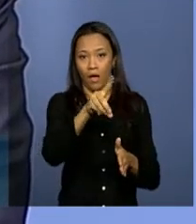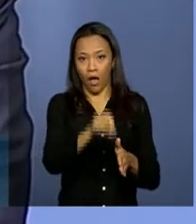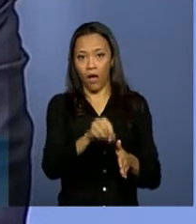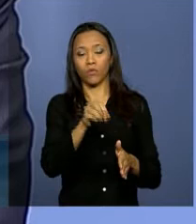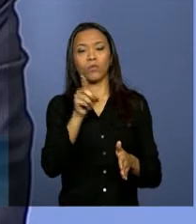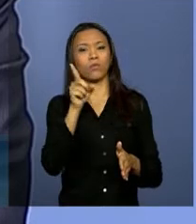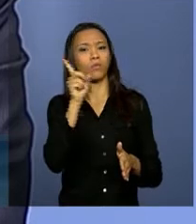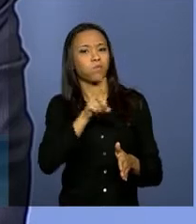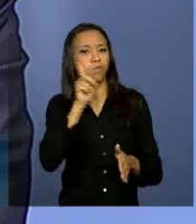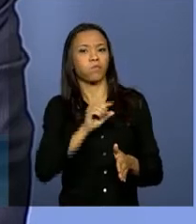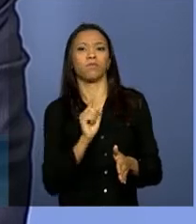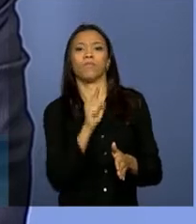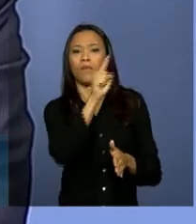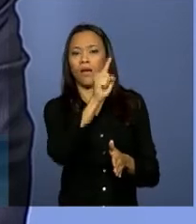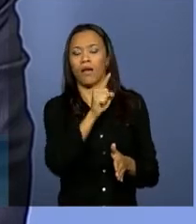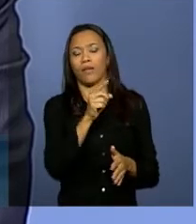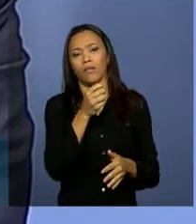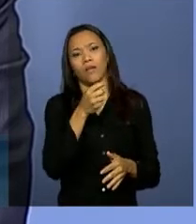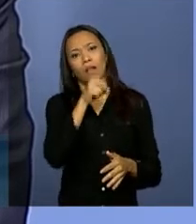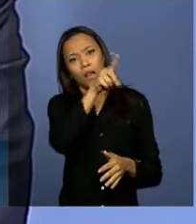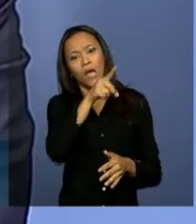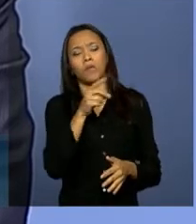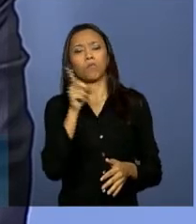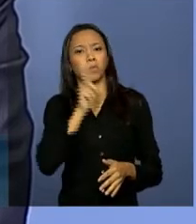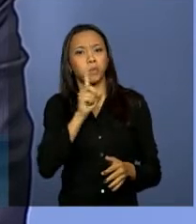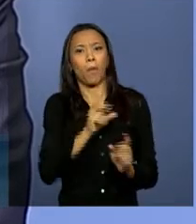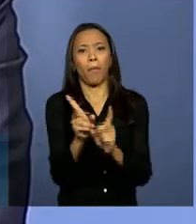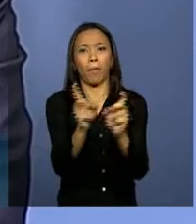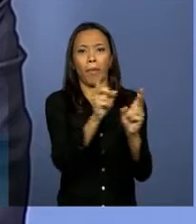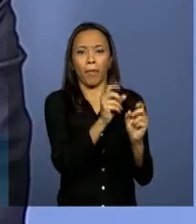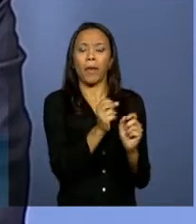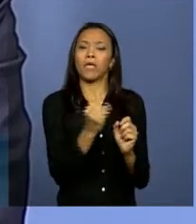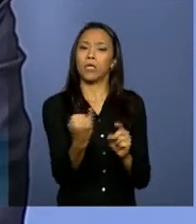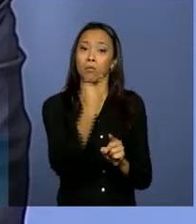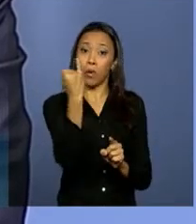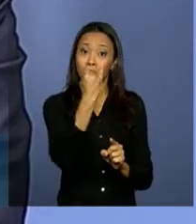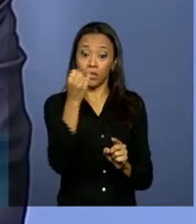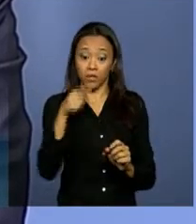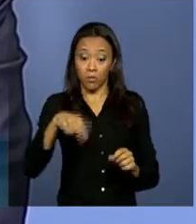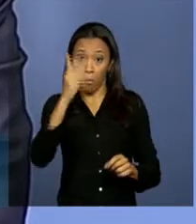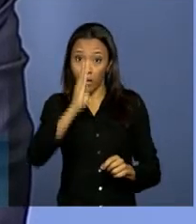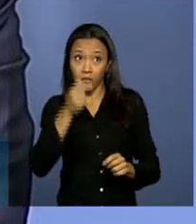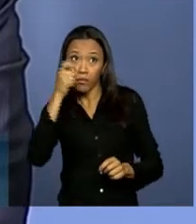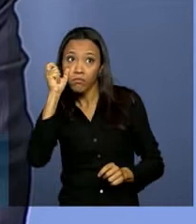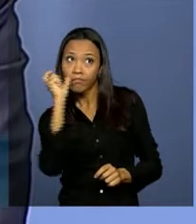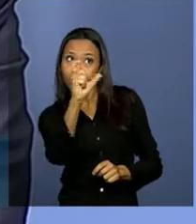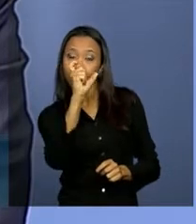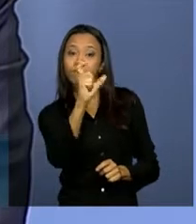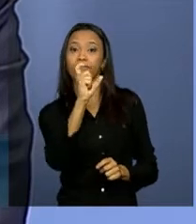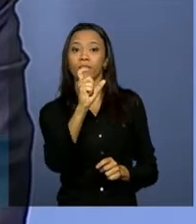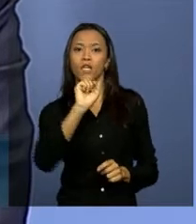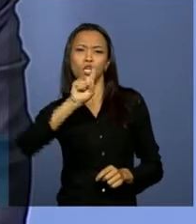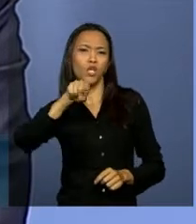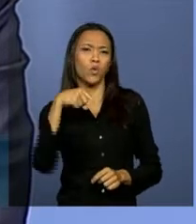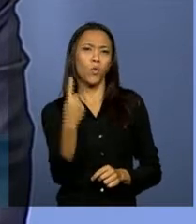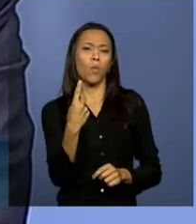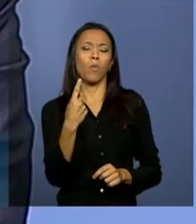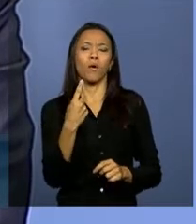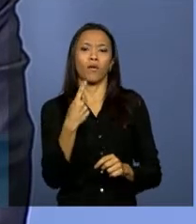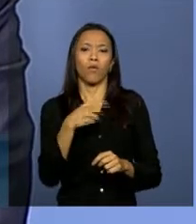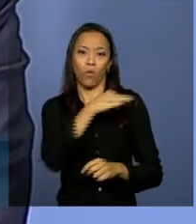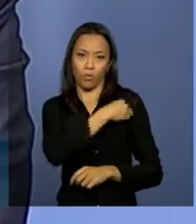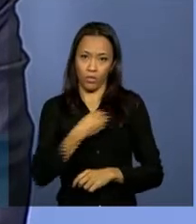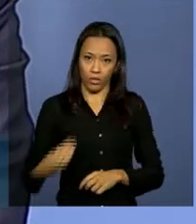o primeiro momento, a compreensão de que é um mercado importantíssimo para o Brasil. E a primeira visita que fiz como ministro de desenvolvimento foi